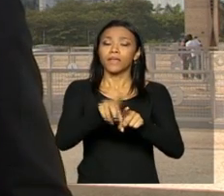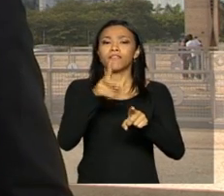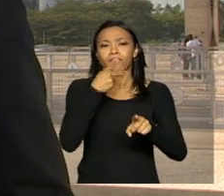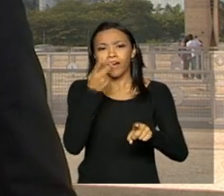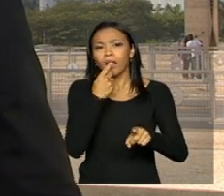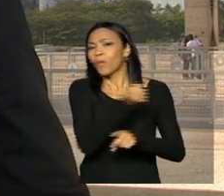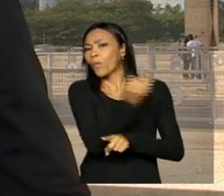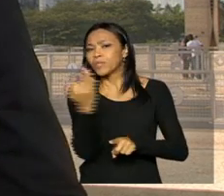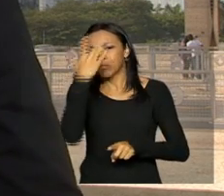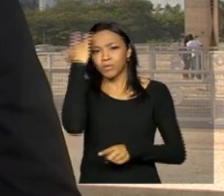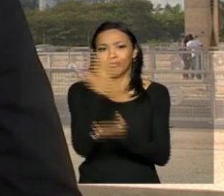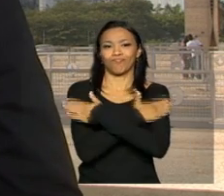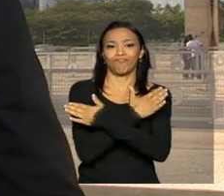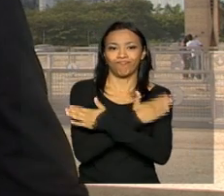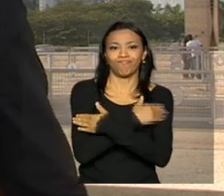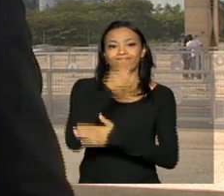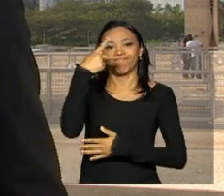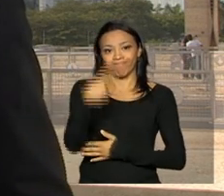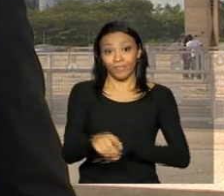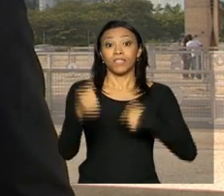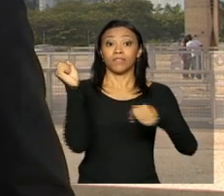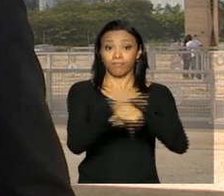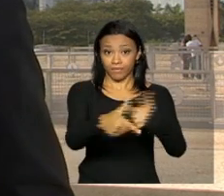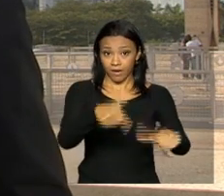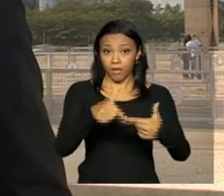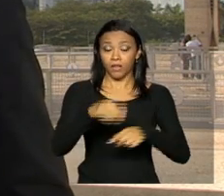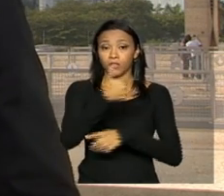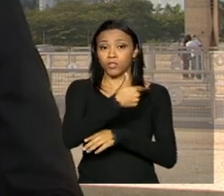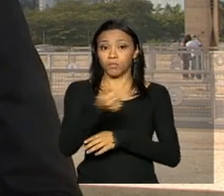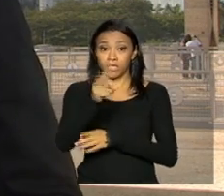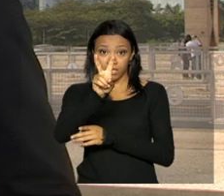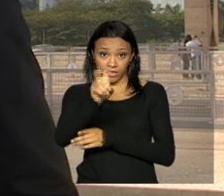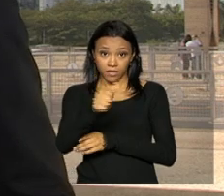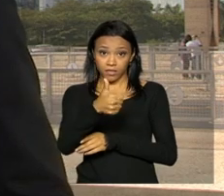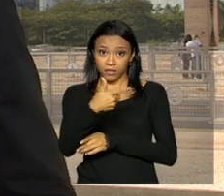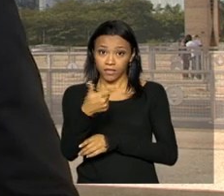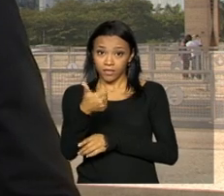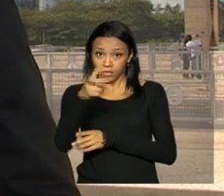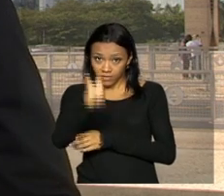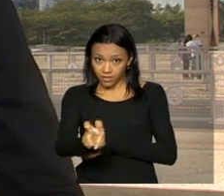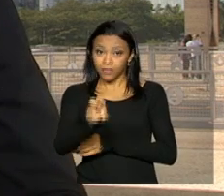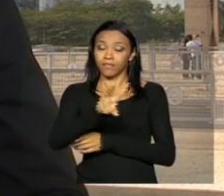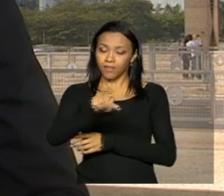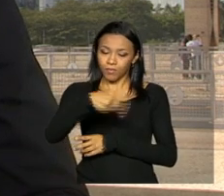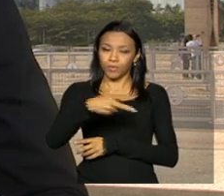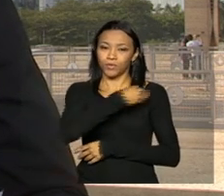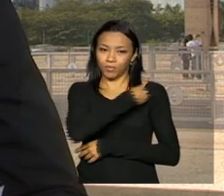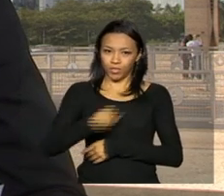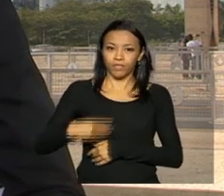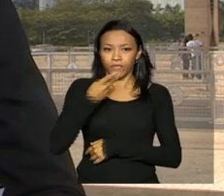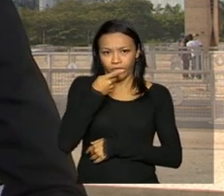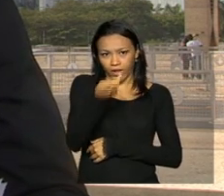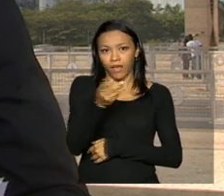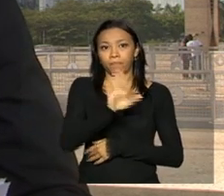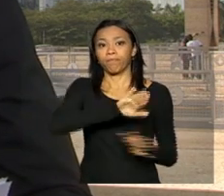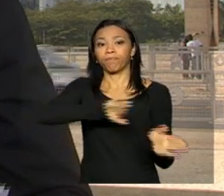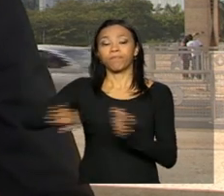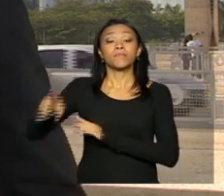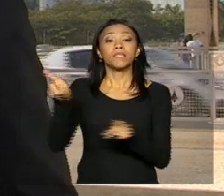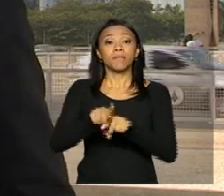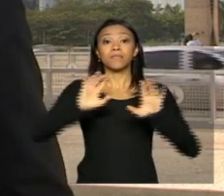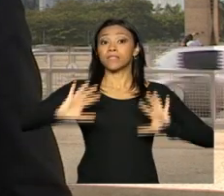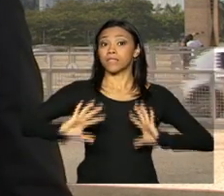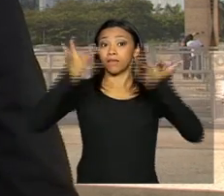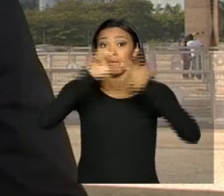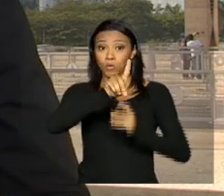Desempregados de 2015. Os dados serão apresentados pelo ministro Miguel Rosseto. E para celebrar o Dia Nacional de